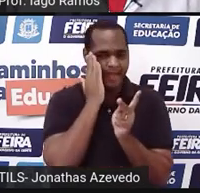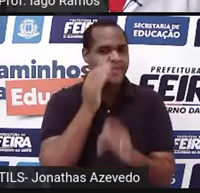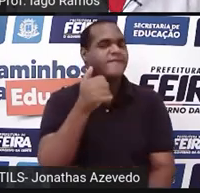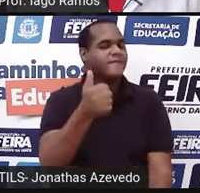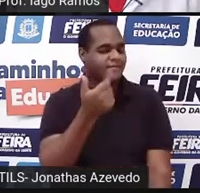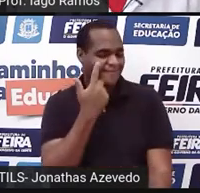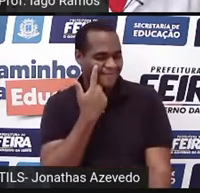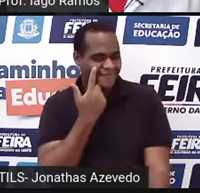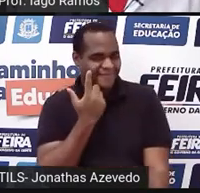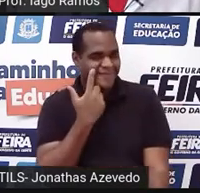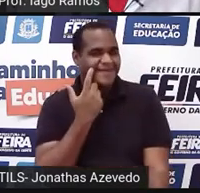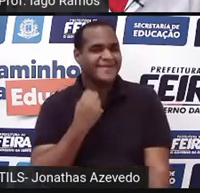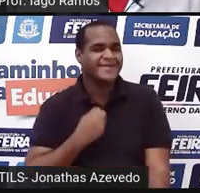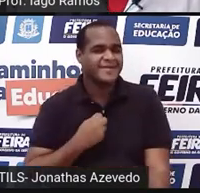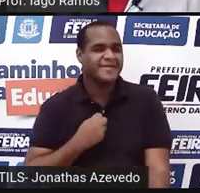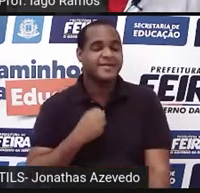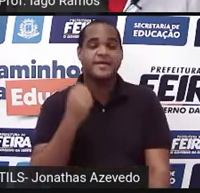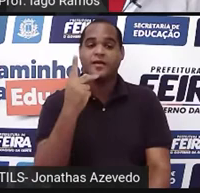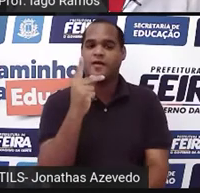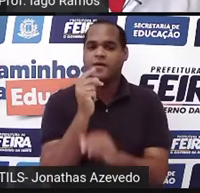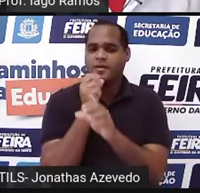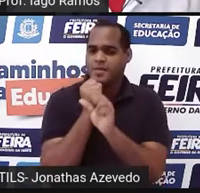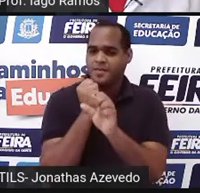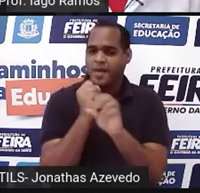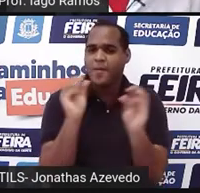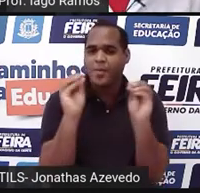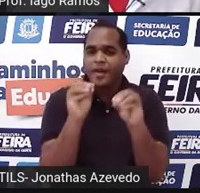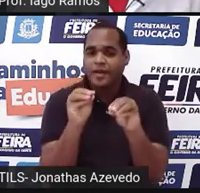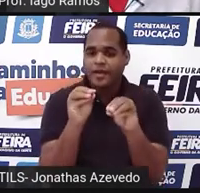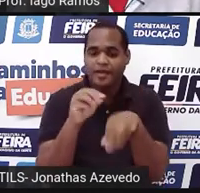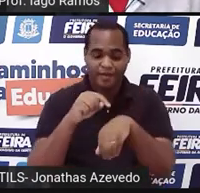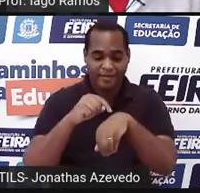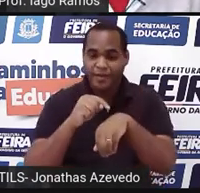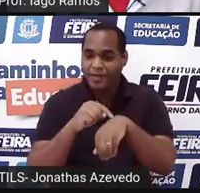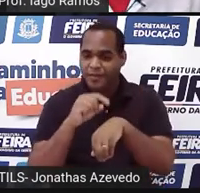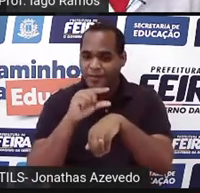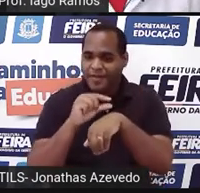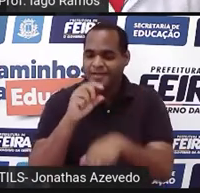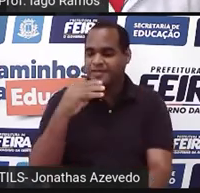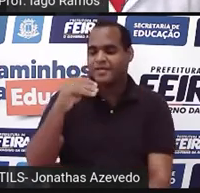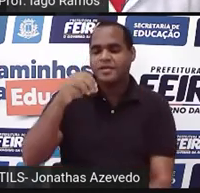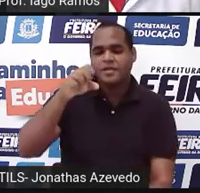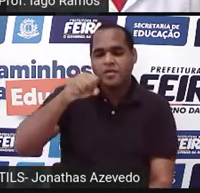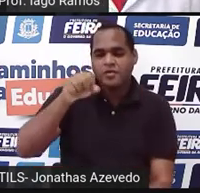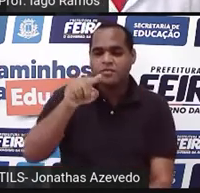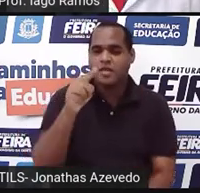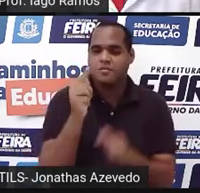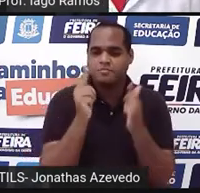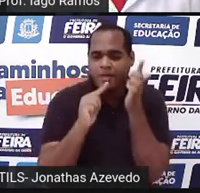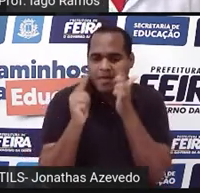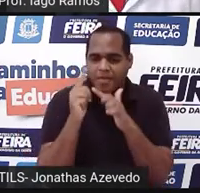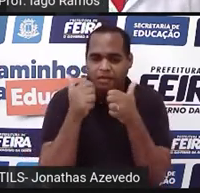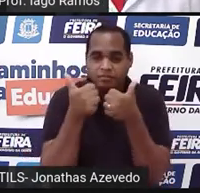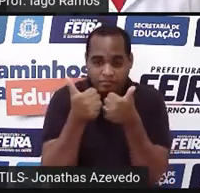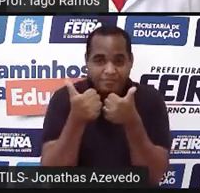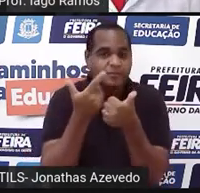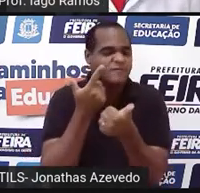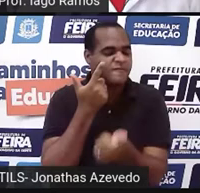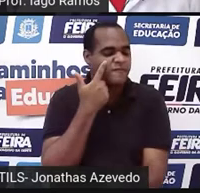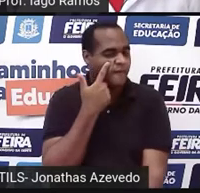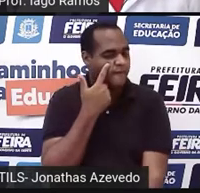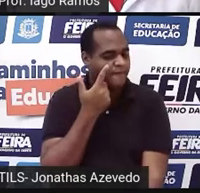bom? Então, eu vou colocar aqui uma continha e aí vou te dar um tempozinho ali de 30 segundos e aí vamos ver, né,